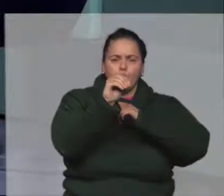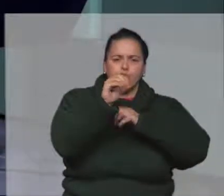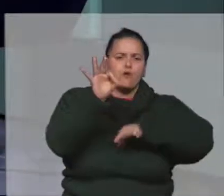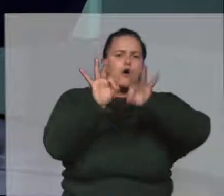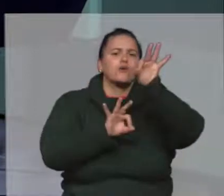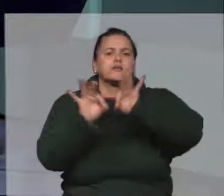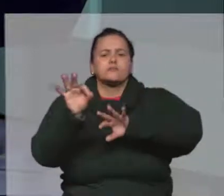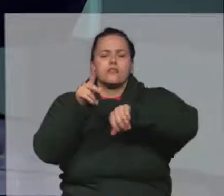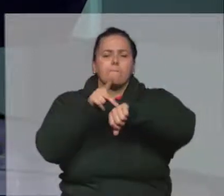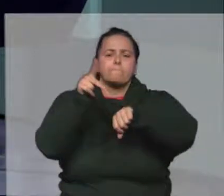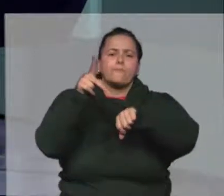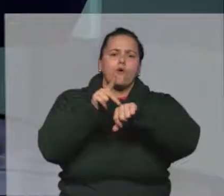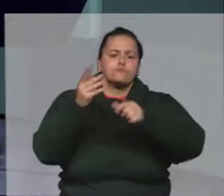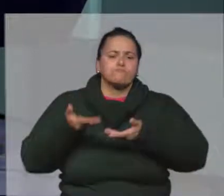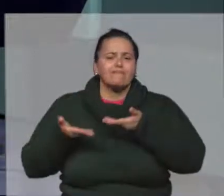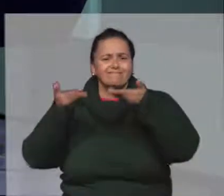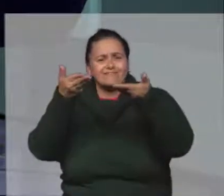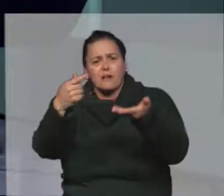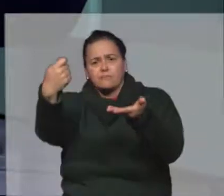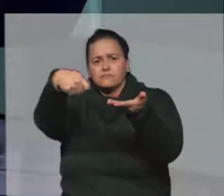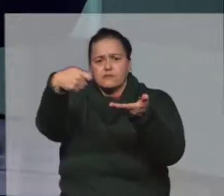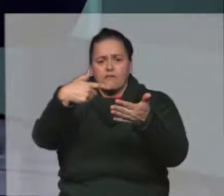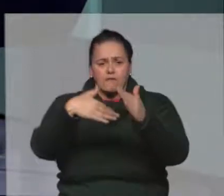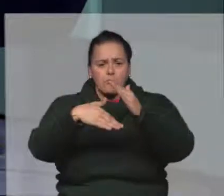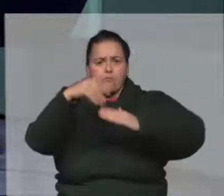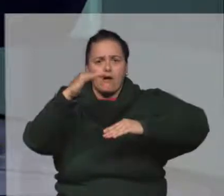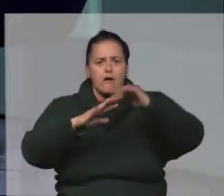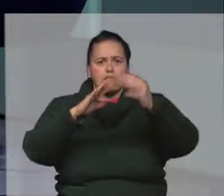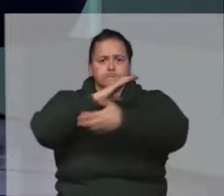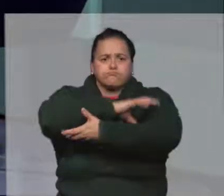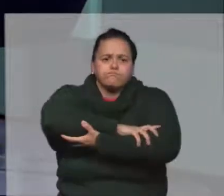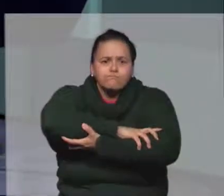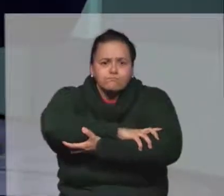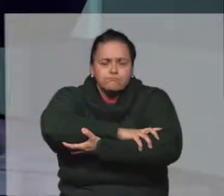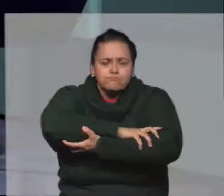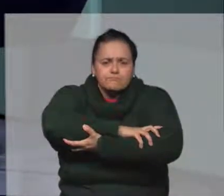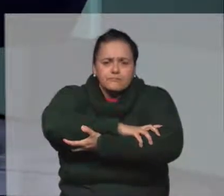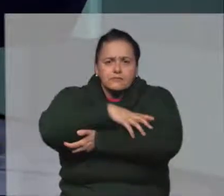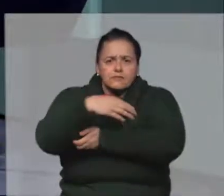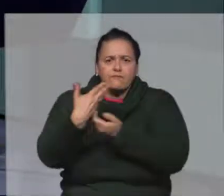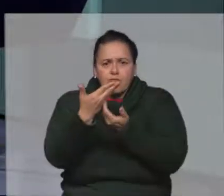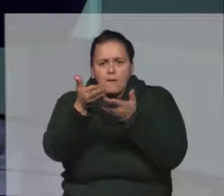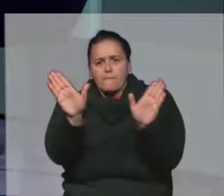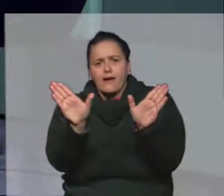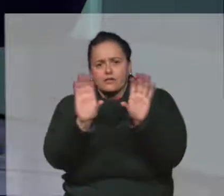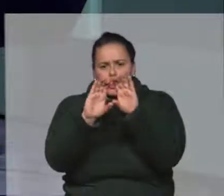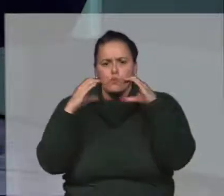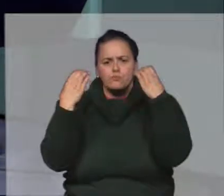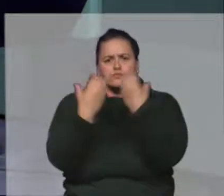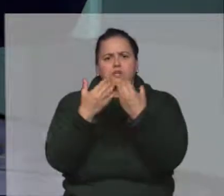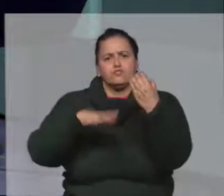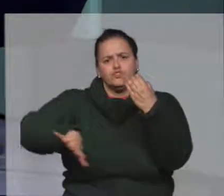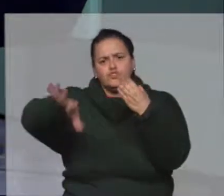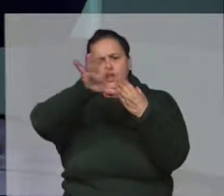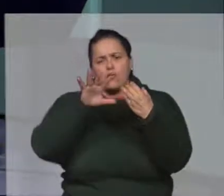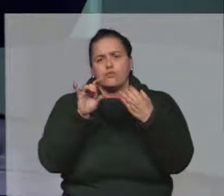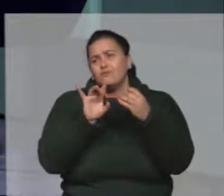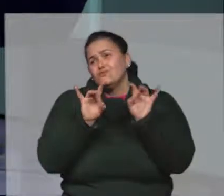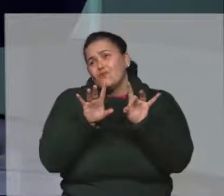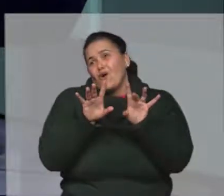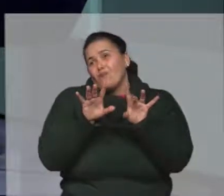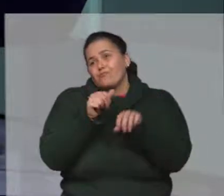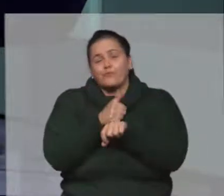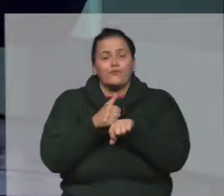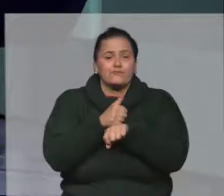a gente acabou montando essa pós para atender essa necessidade de mercado, que também vai ser aberta à comunidade em geral, não só para os